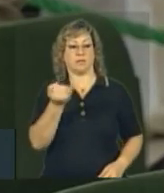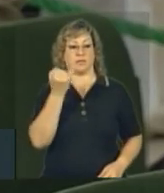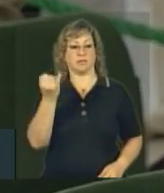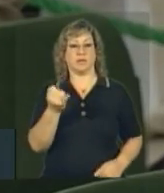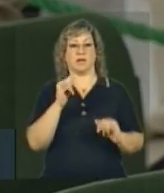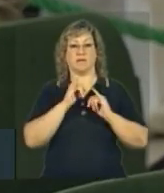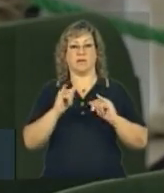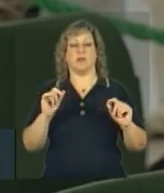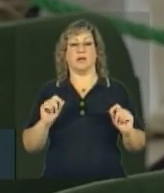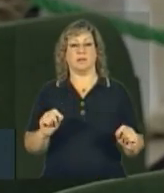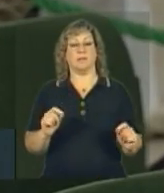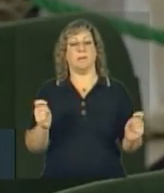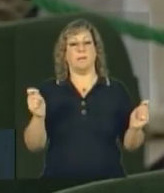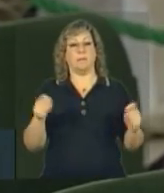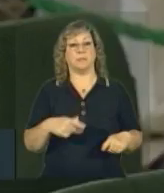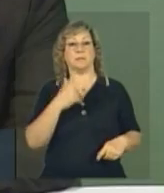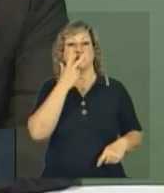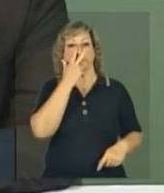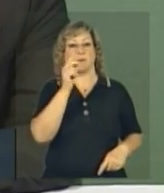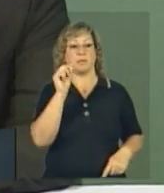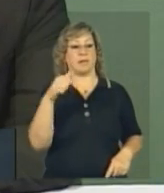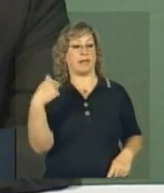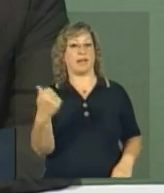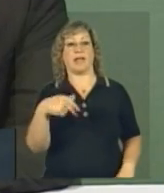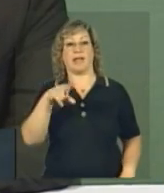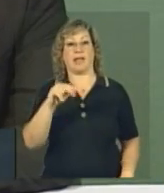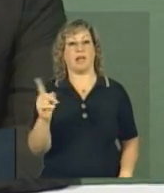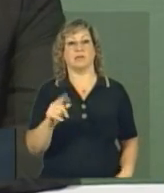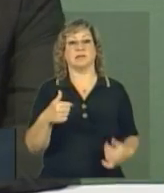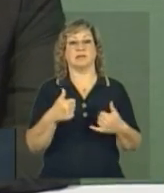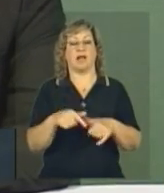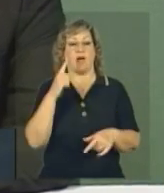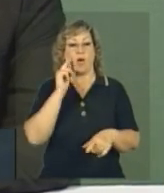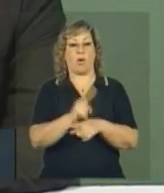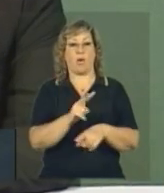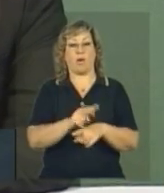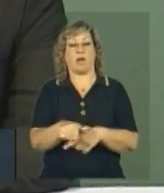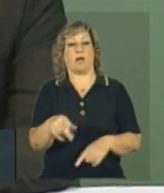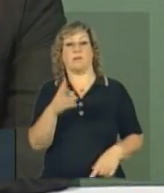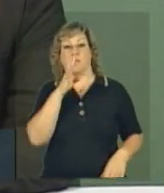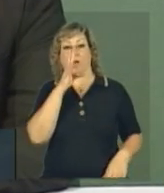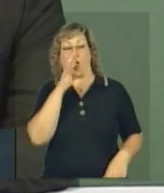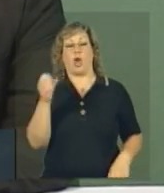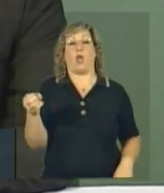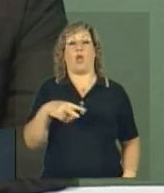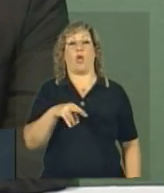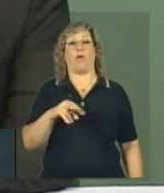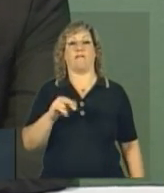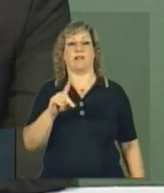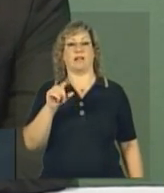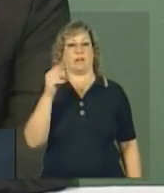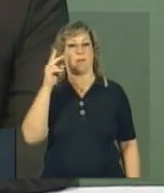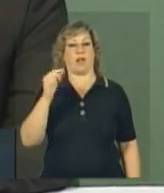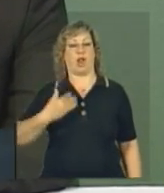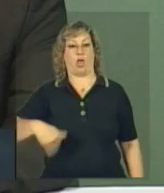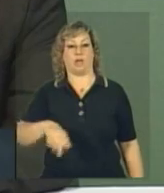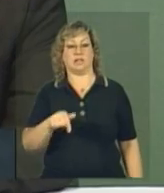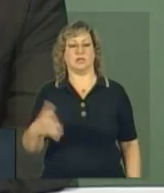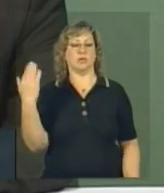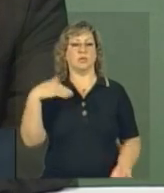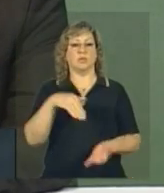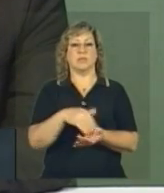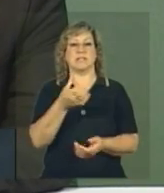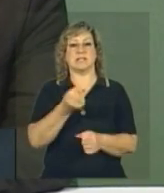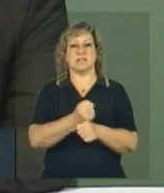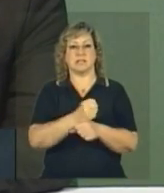pode parecer, para quem não está acompanhando, que isso é uma grande novidade para nós. Durante esses últimos seis anos, o